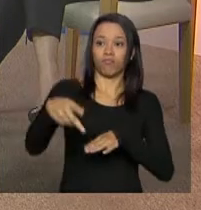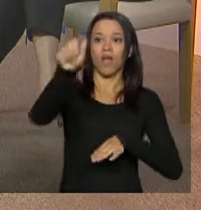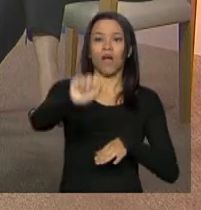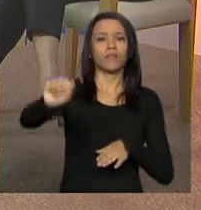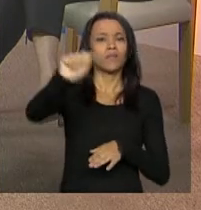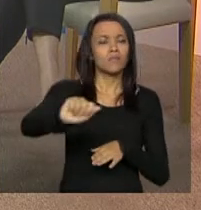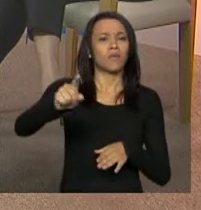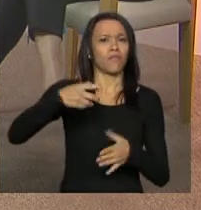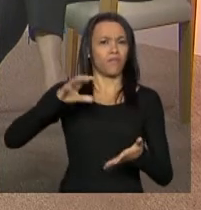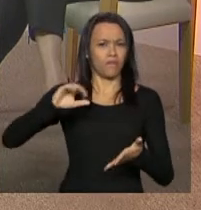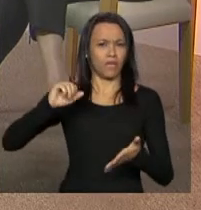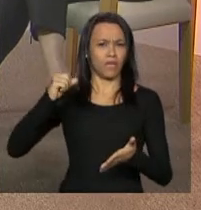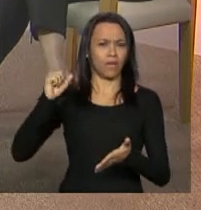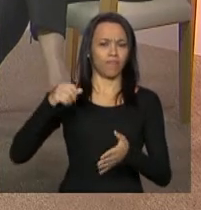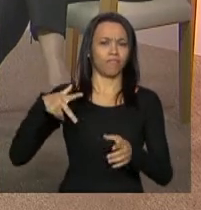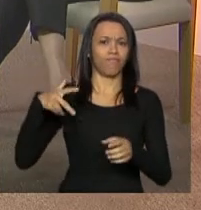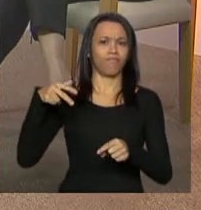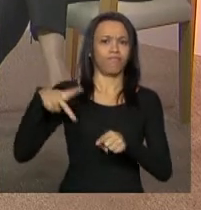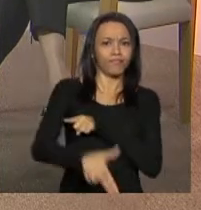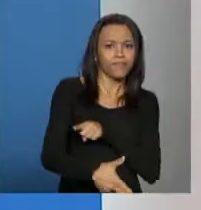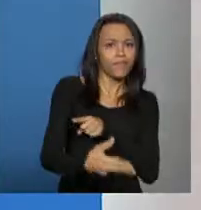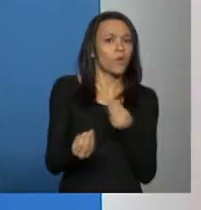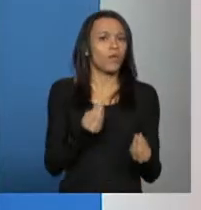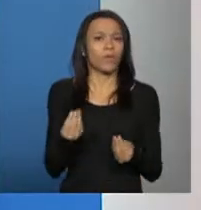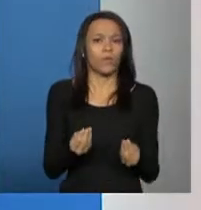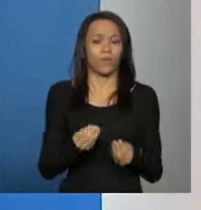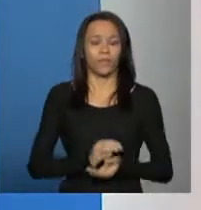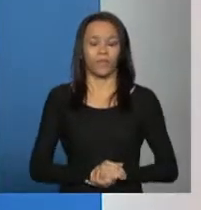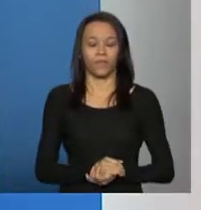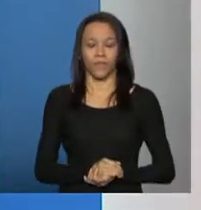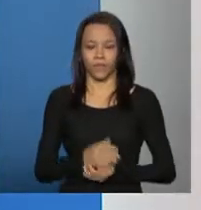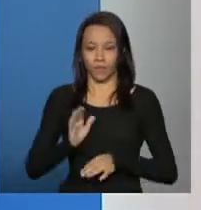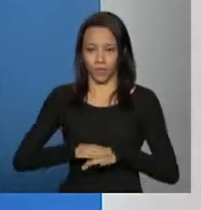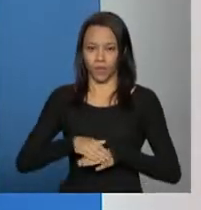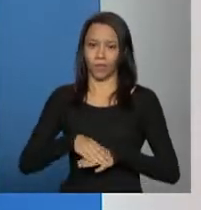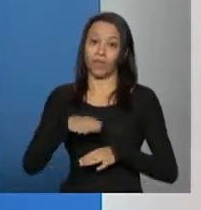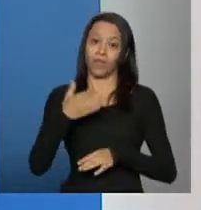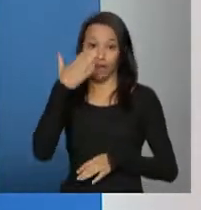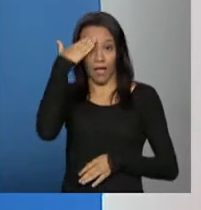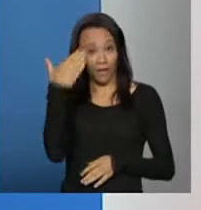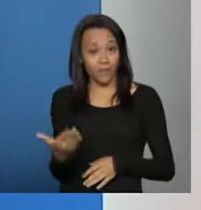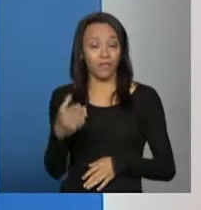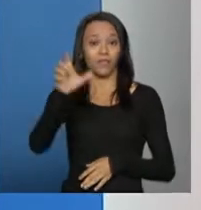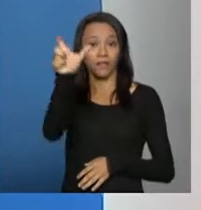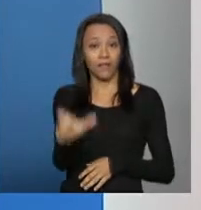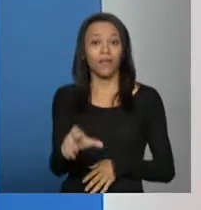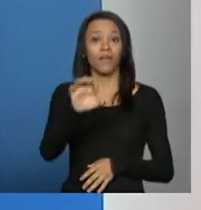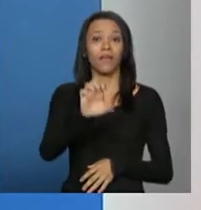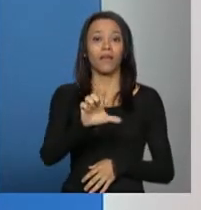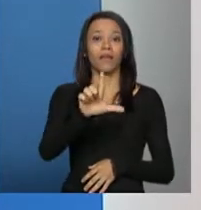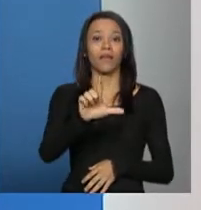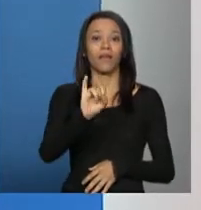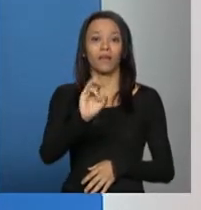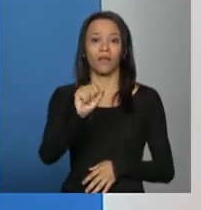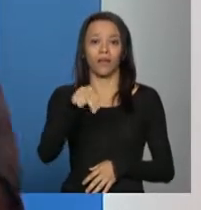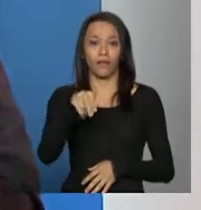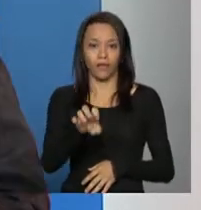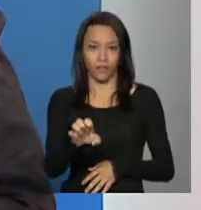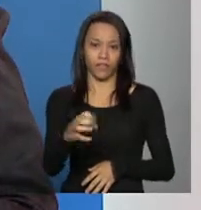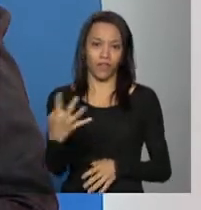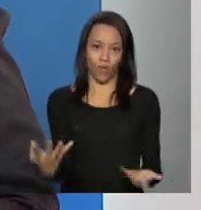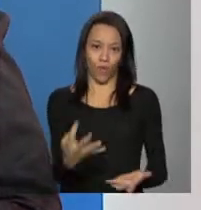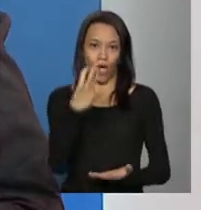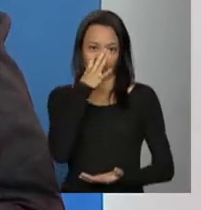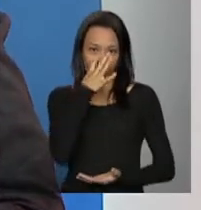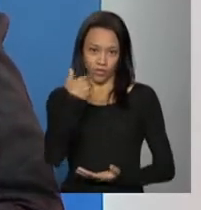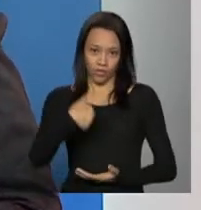assistência social entre seus funcionários? Bom, Eliane agradecer a Eliane pela participação por estar nos assistindo. Eliane,